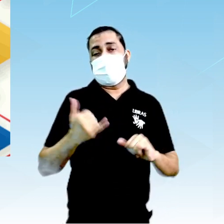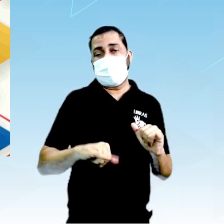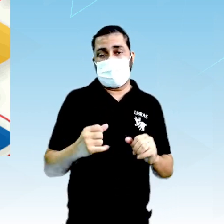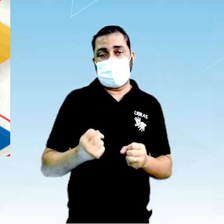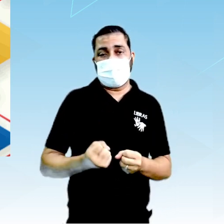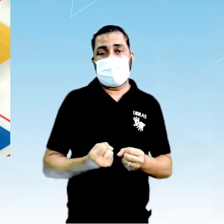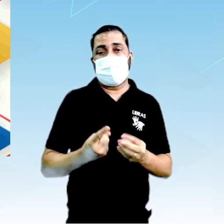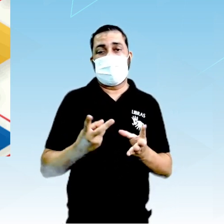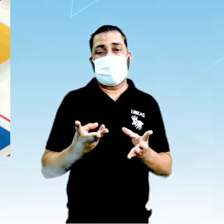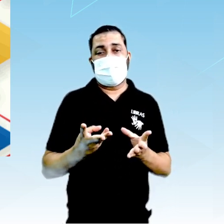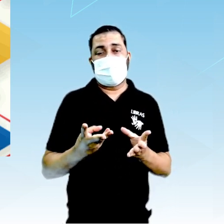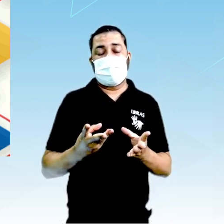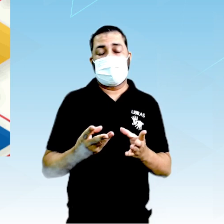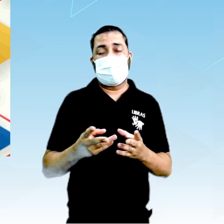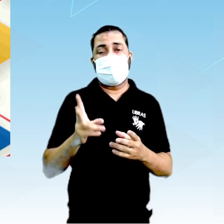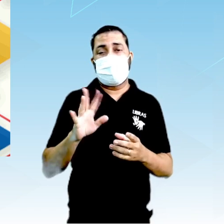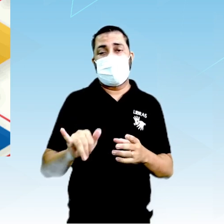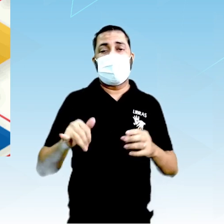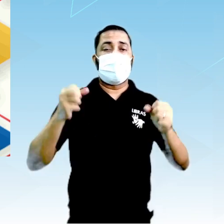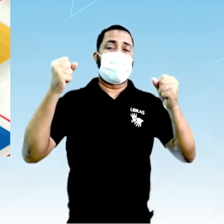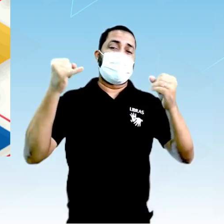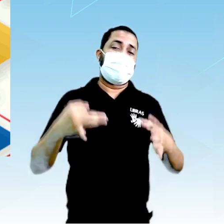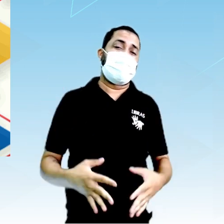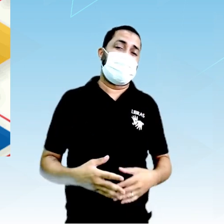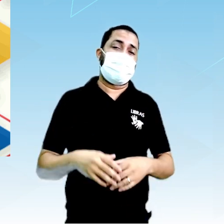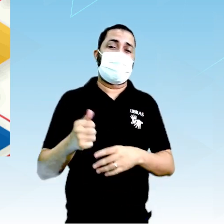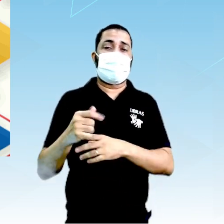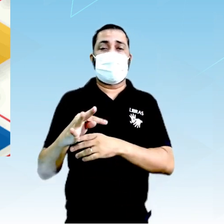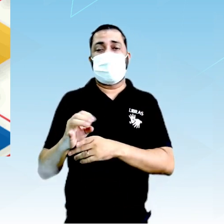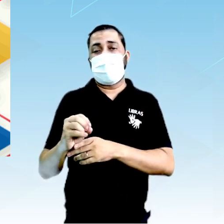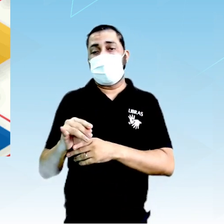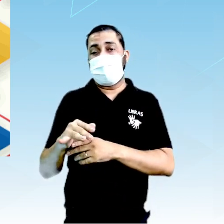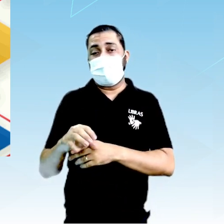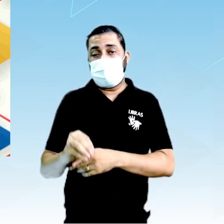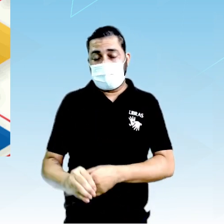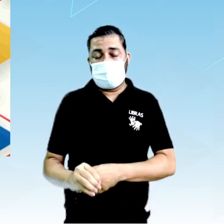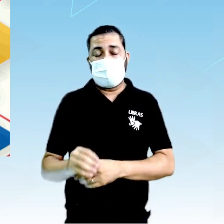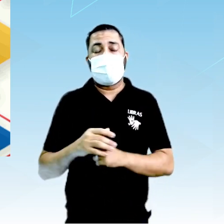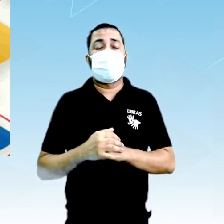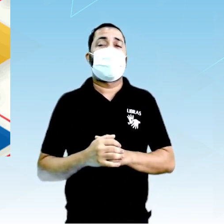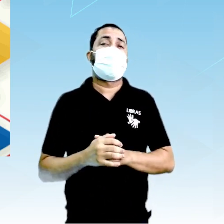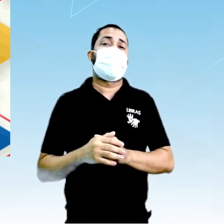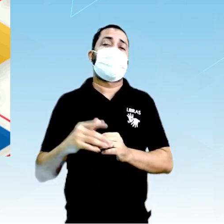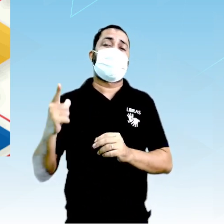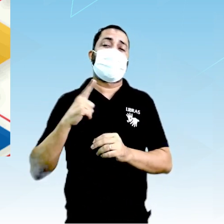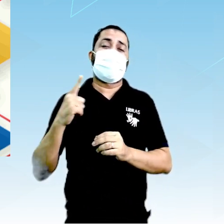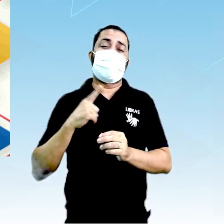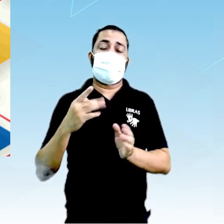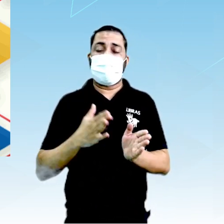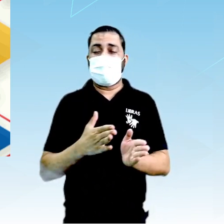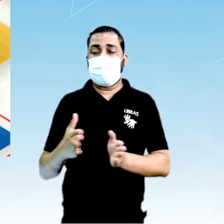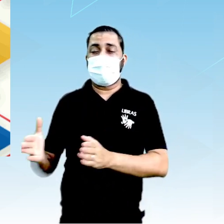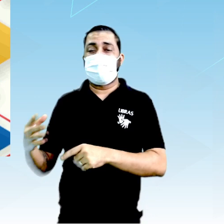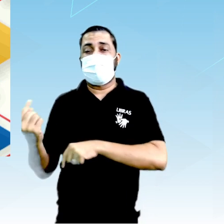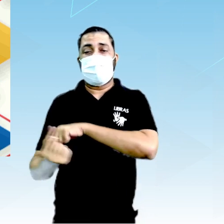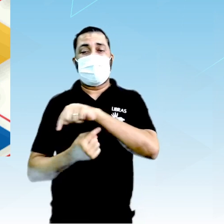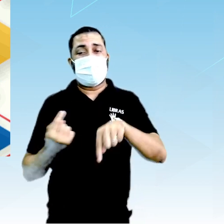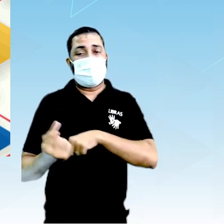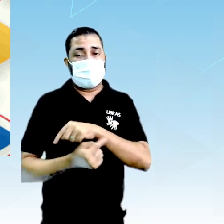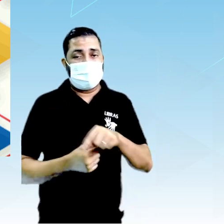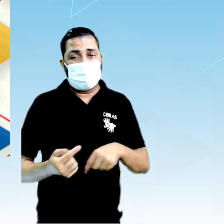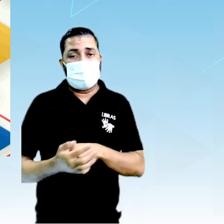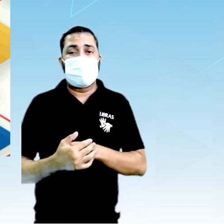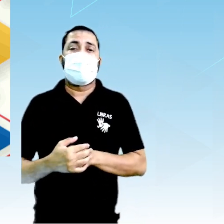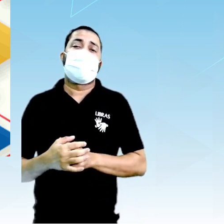quântica é o que vai descrever a estrutura do átomo. Então, não vai se falar mais em trajetória circular, o elétron